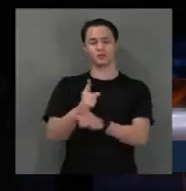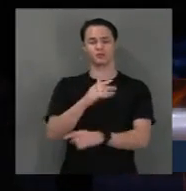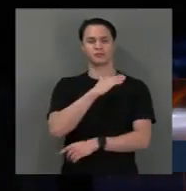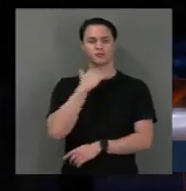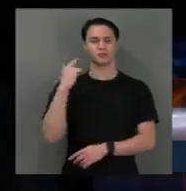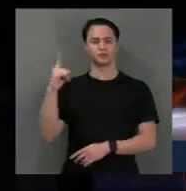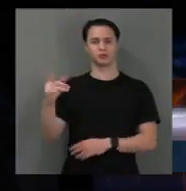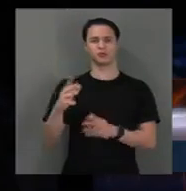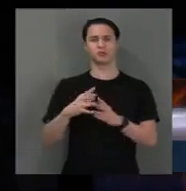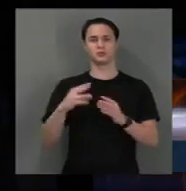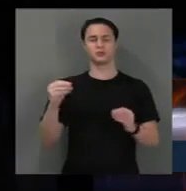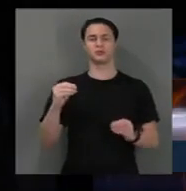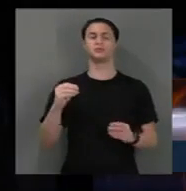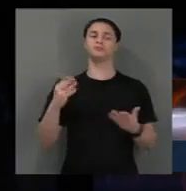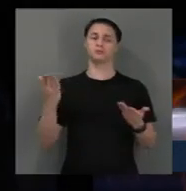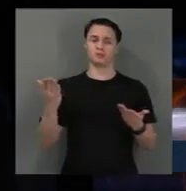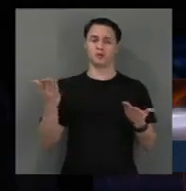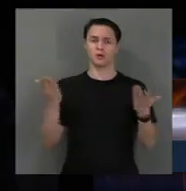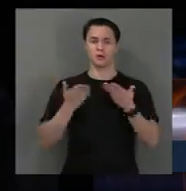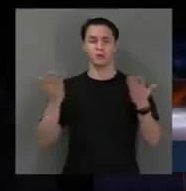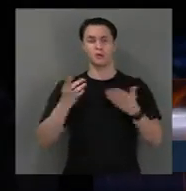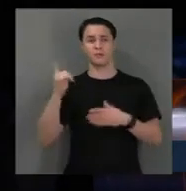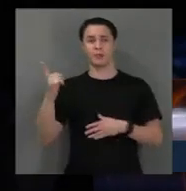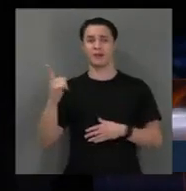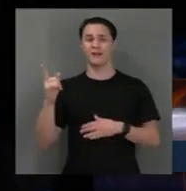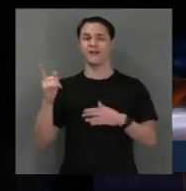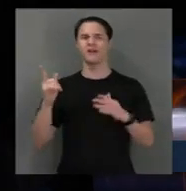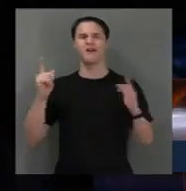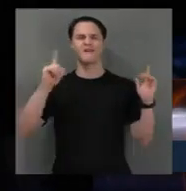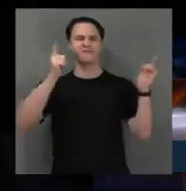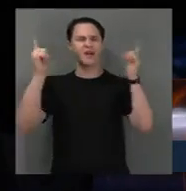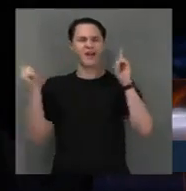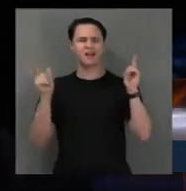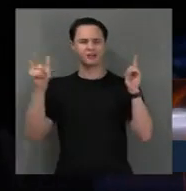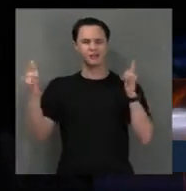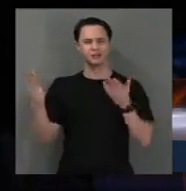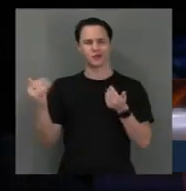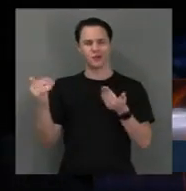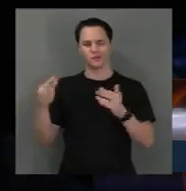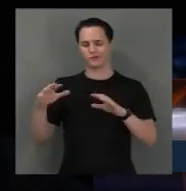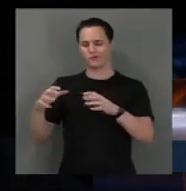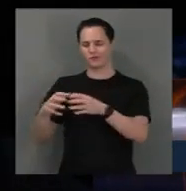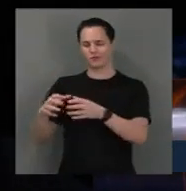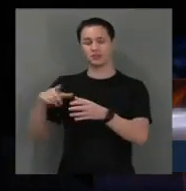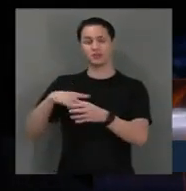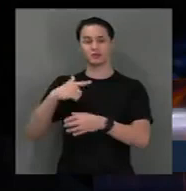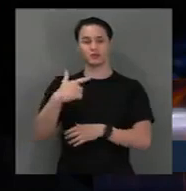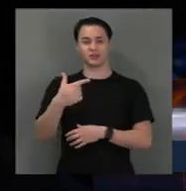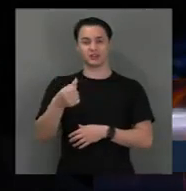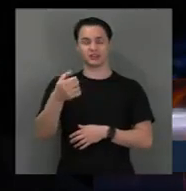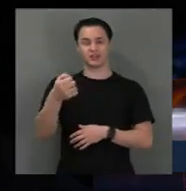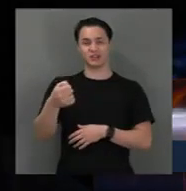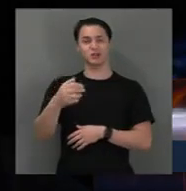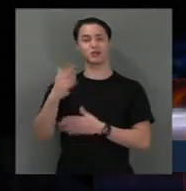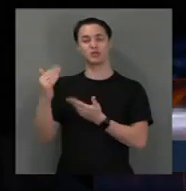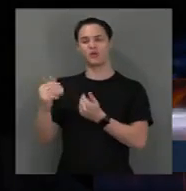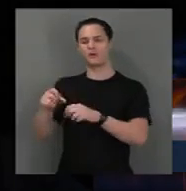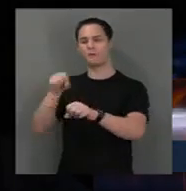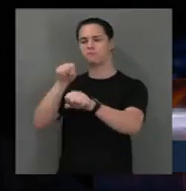estava desaparecido desde sábado. Ele estava naquela festa dos jovens, onde 260 jovens